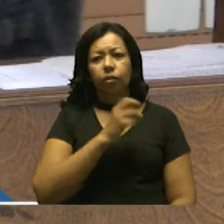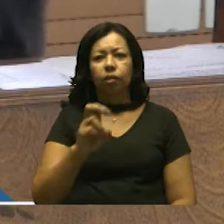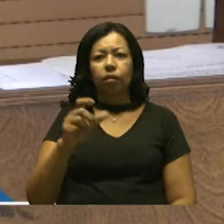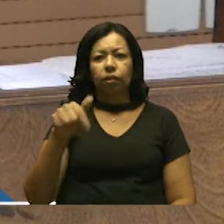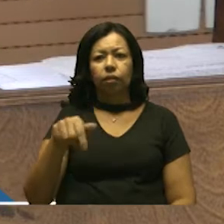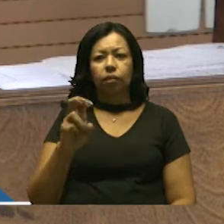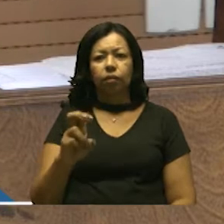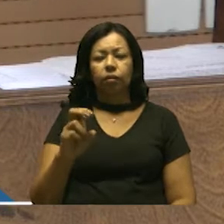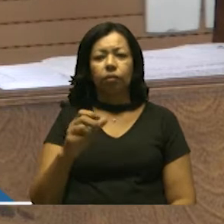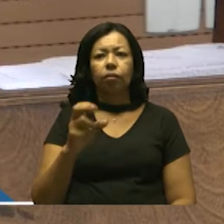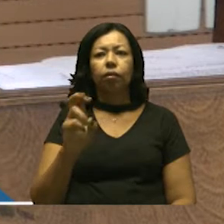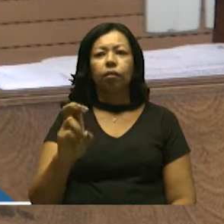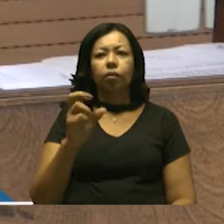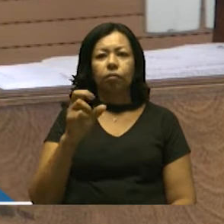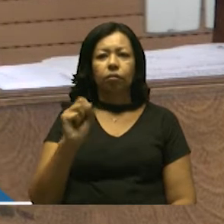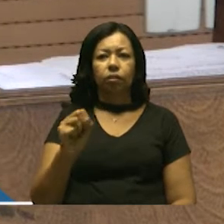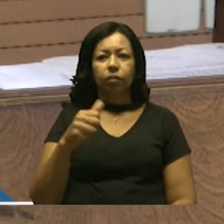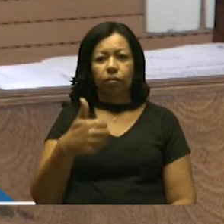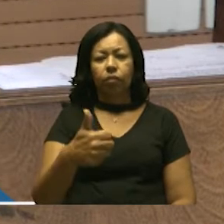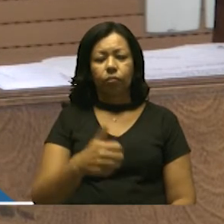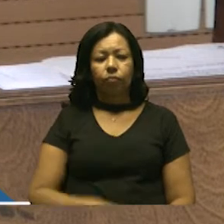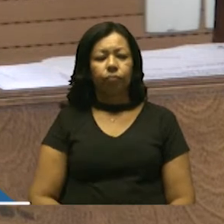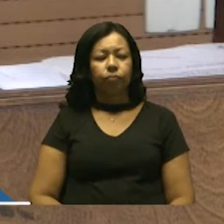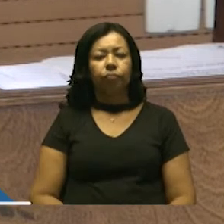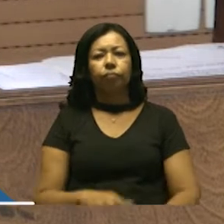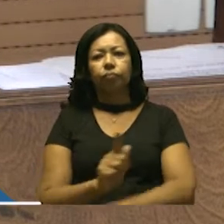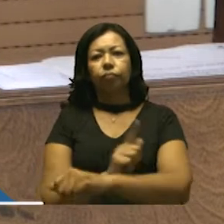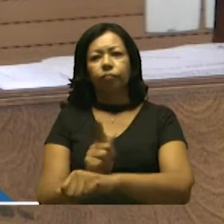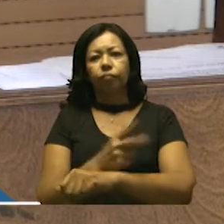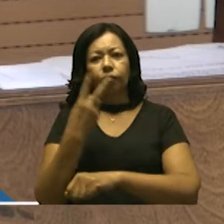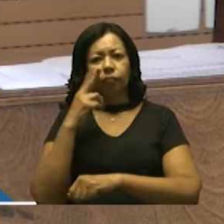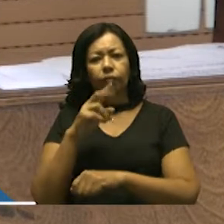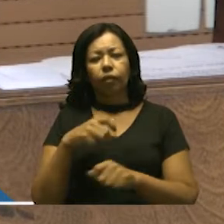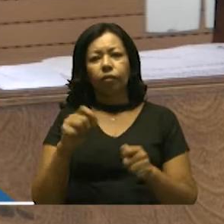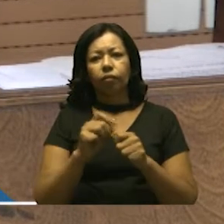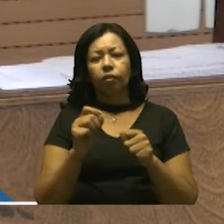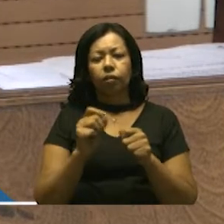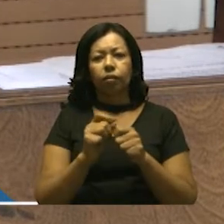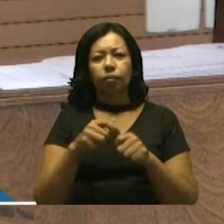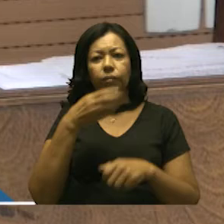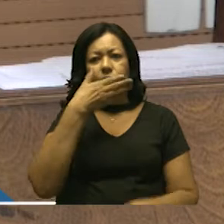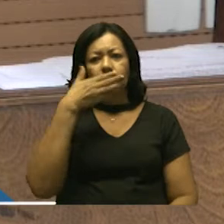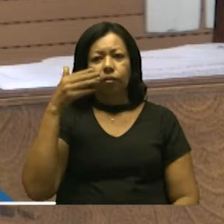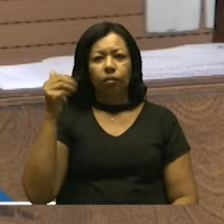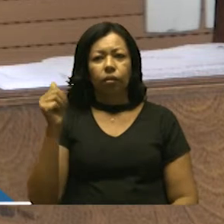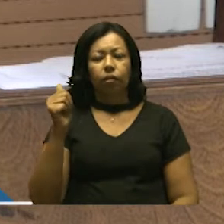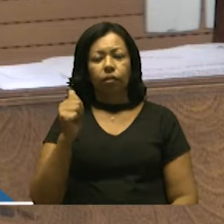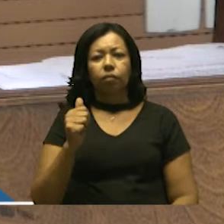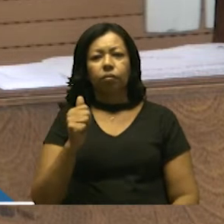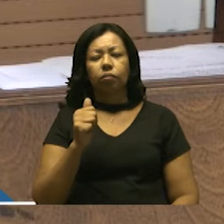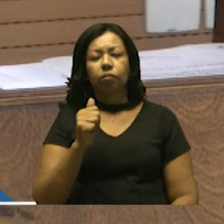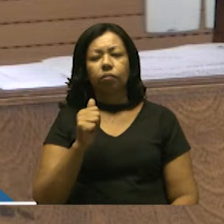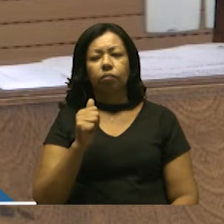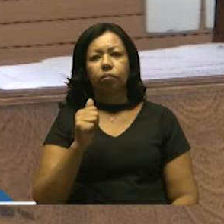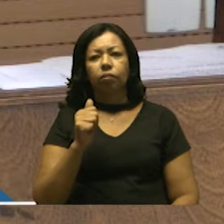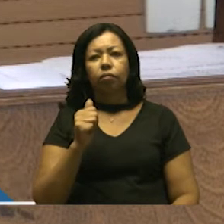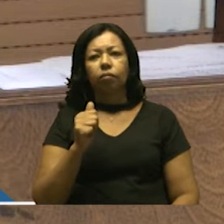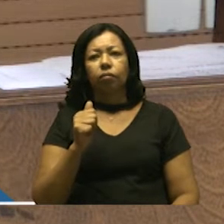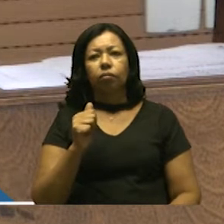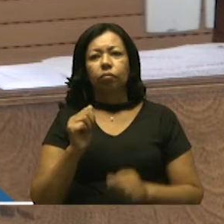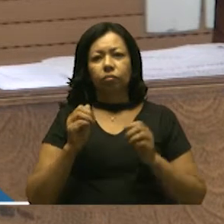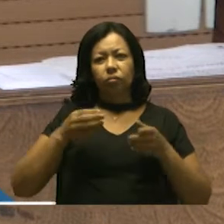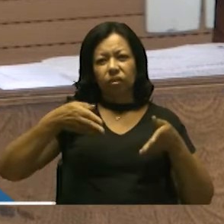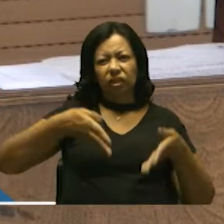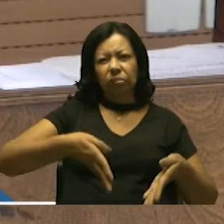581 na Vila Nova. Gestões visando a execução de melhorias na conservação do cemitério